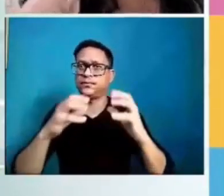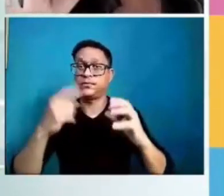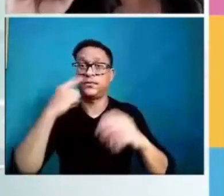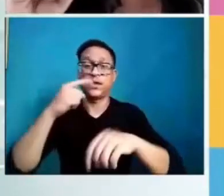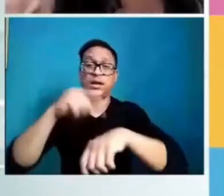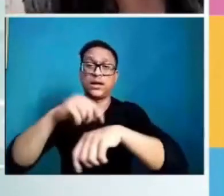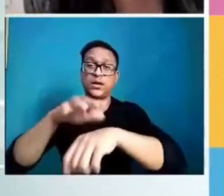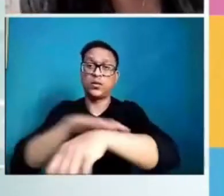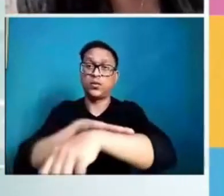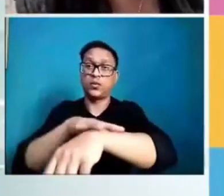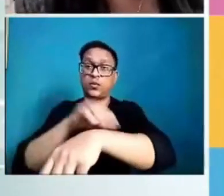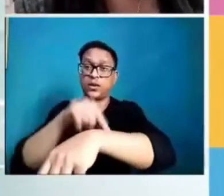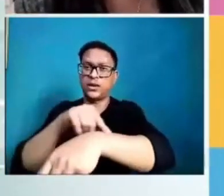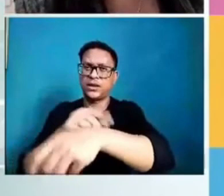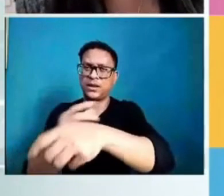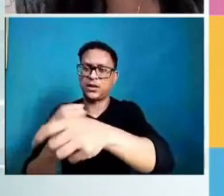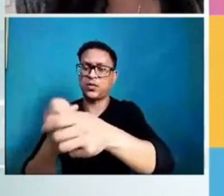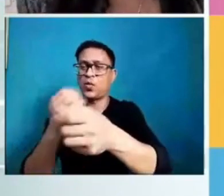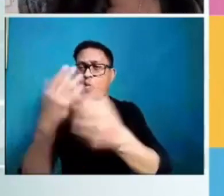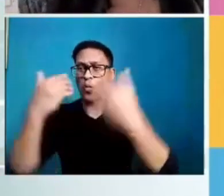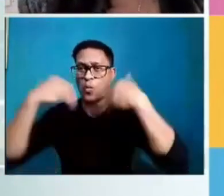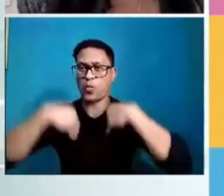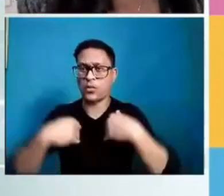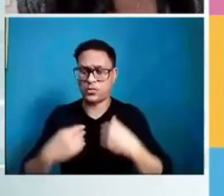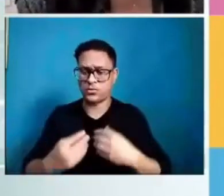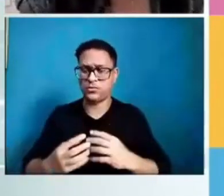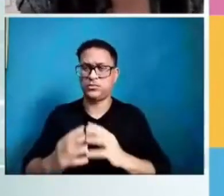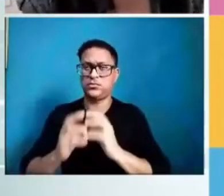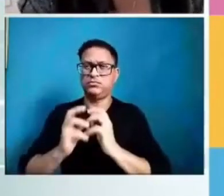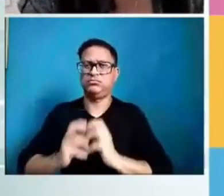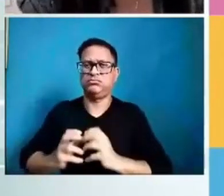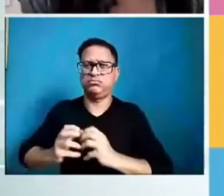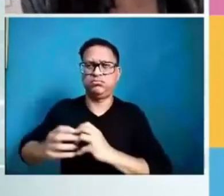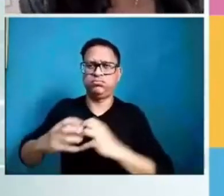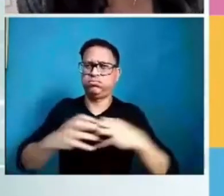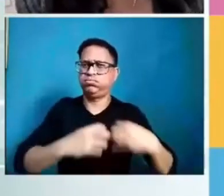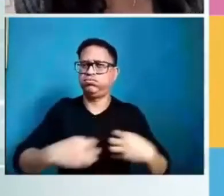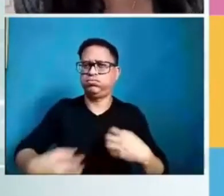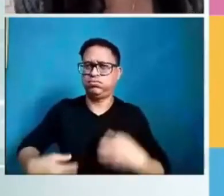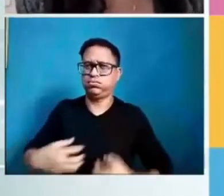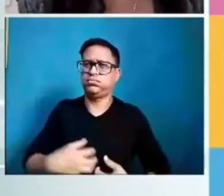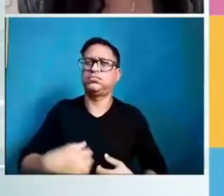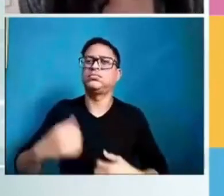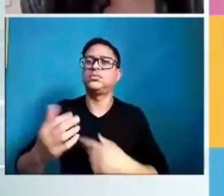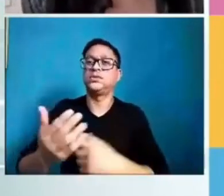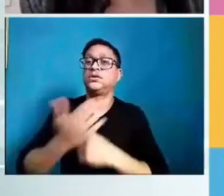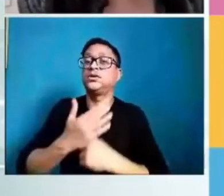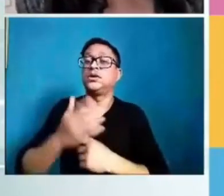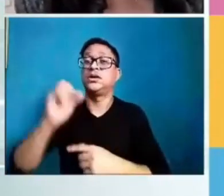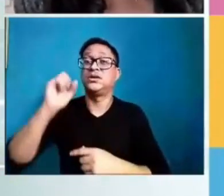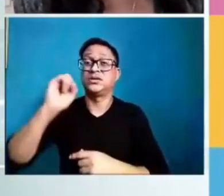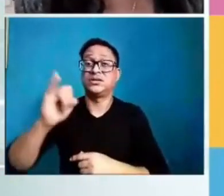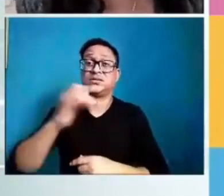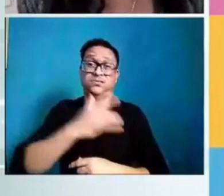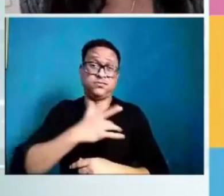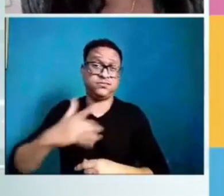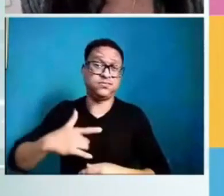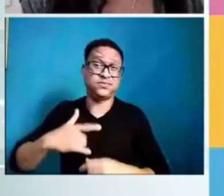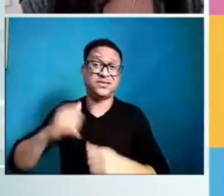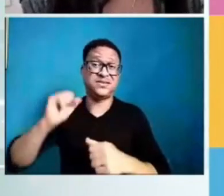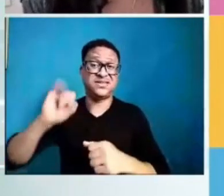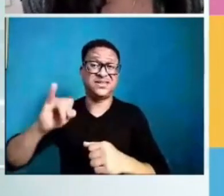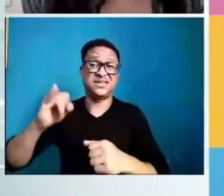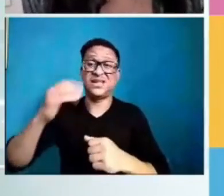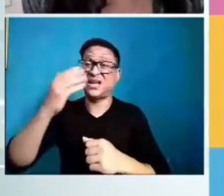Agora, inflamação crônica, a crônica ao longo da vida dessa pessoa pode levar a distúrbios